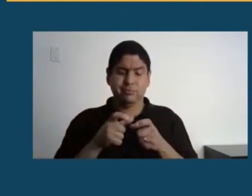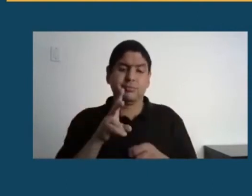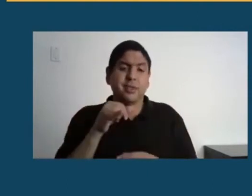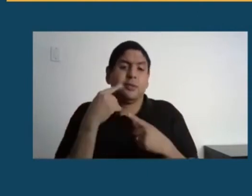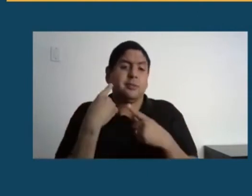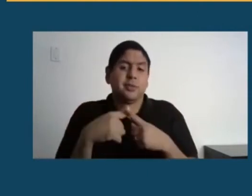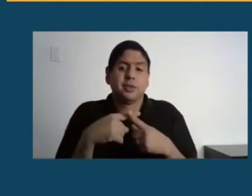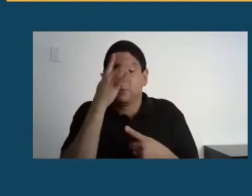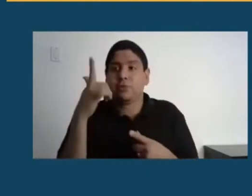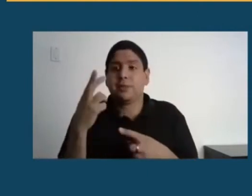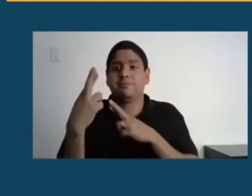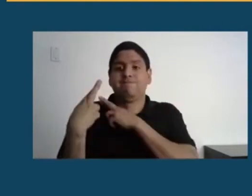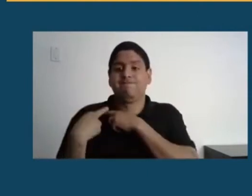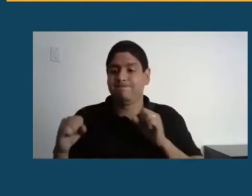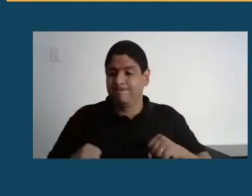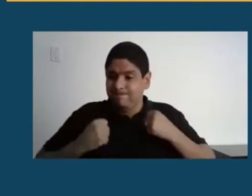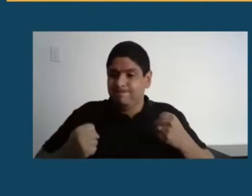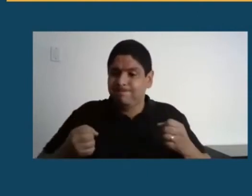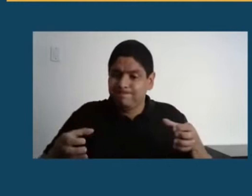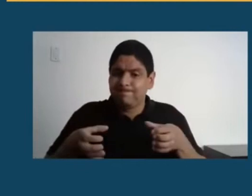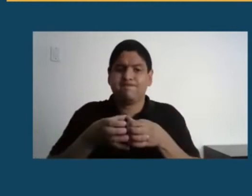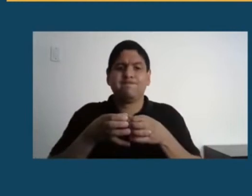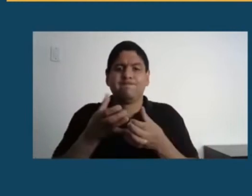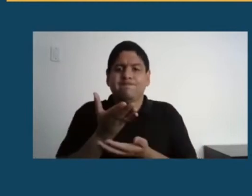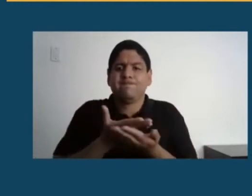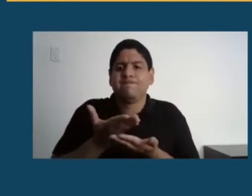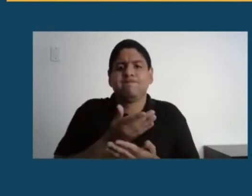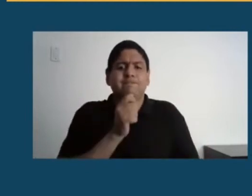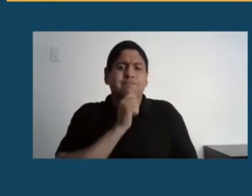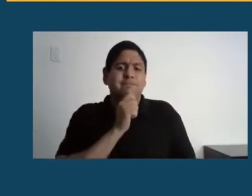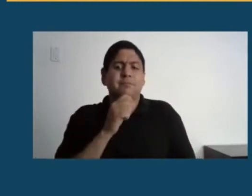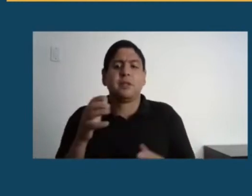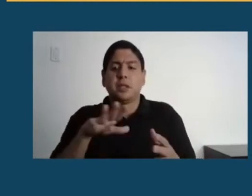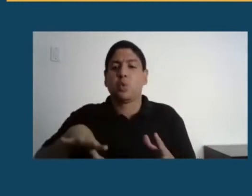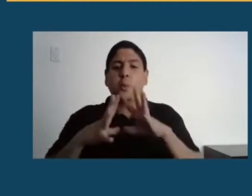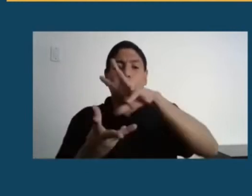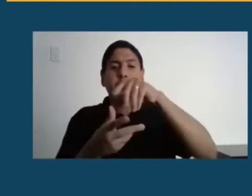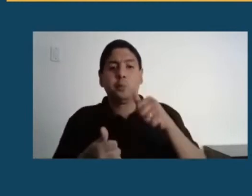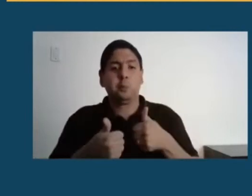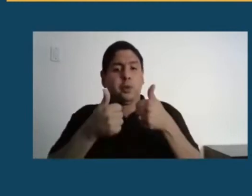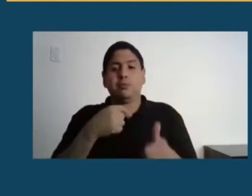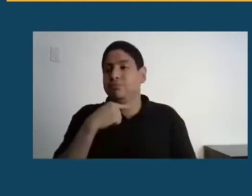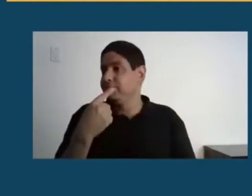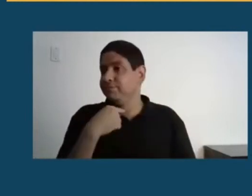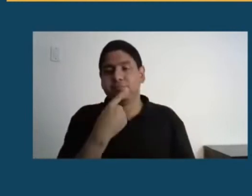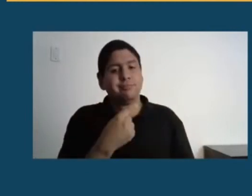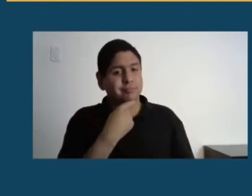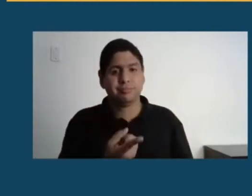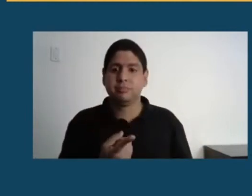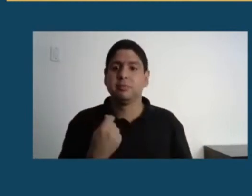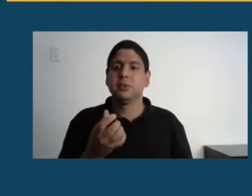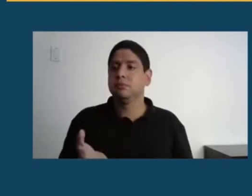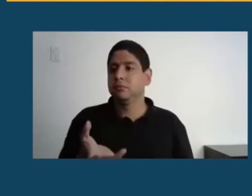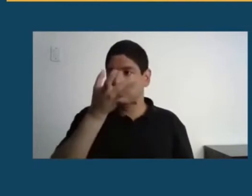esforço conjunto para tornarmos a humanidade mais consciente dos